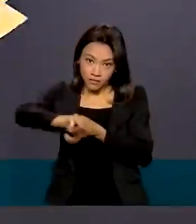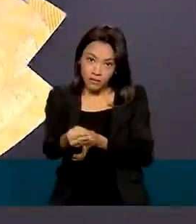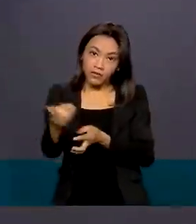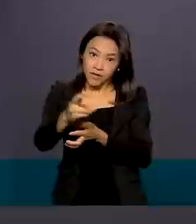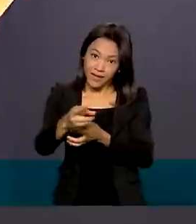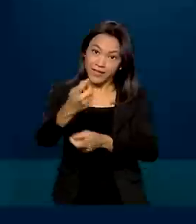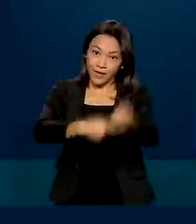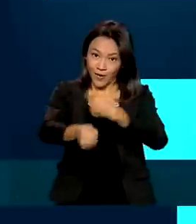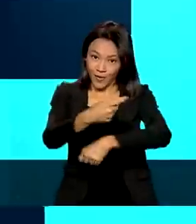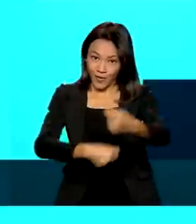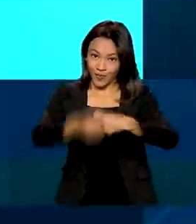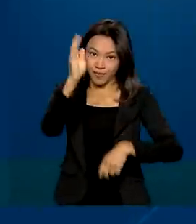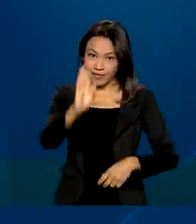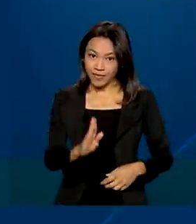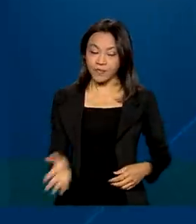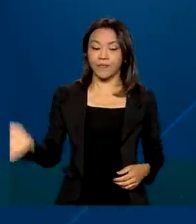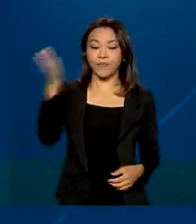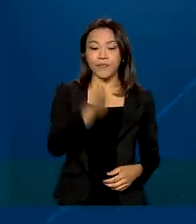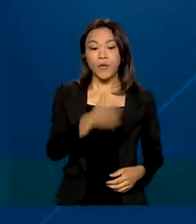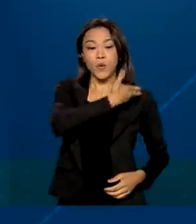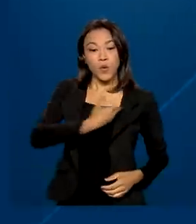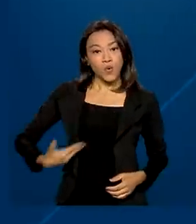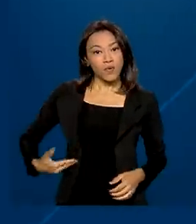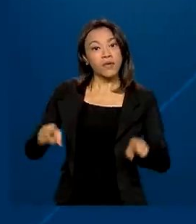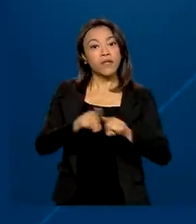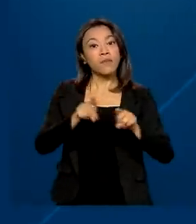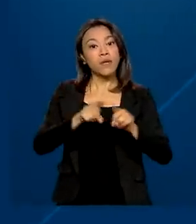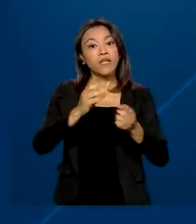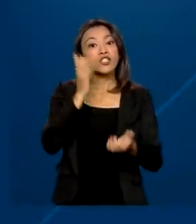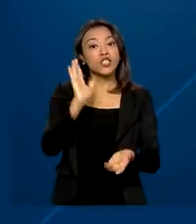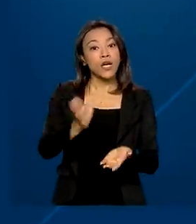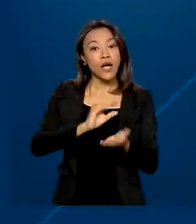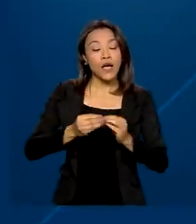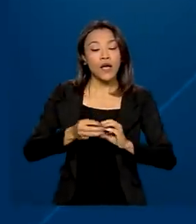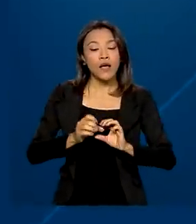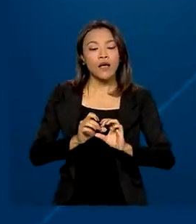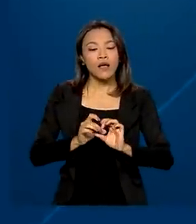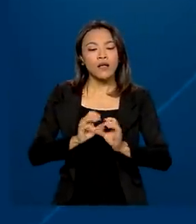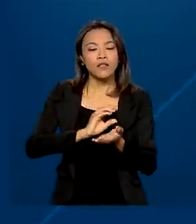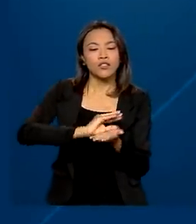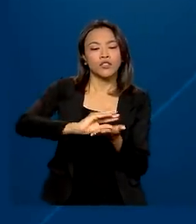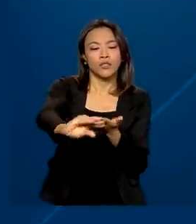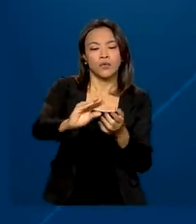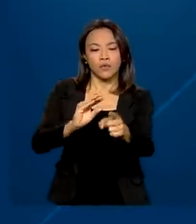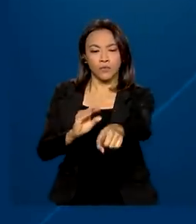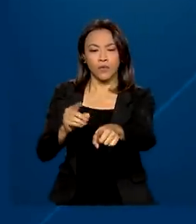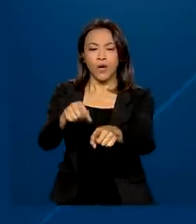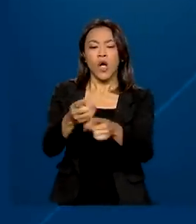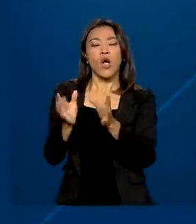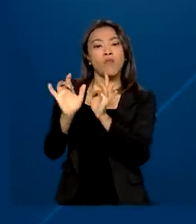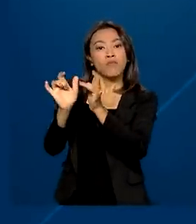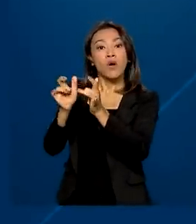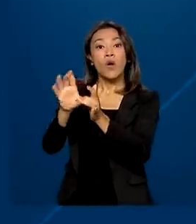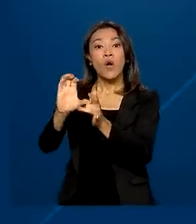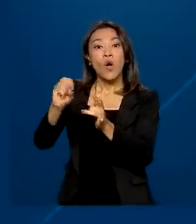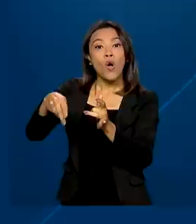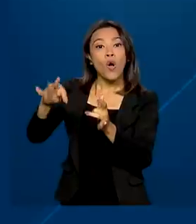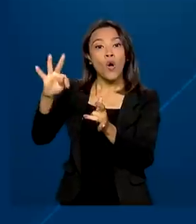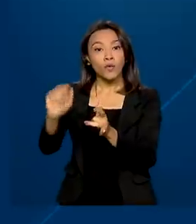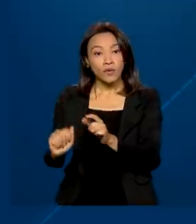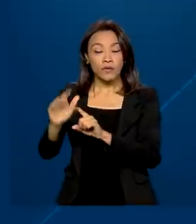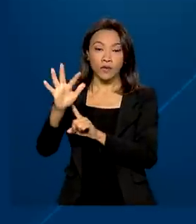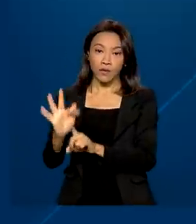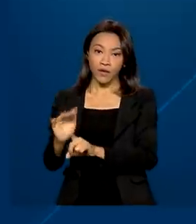economia do país. O governo também liberou o saque de até mil reais por trabalhador das contas ativas ou inativas do